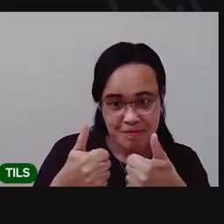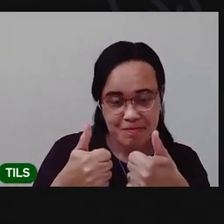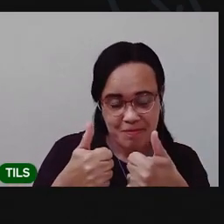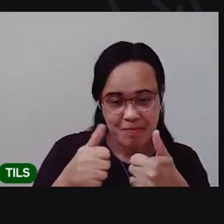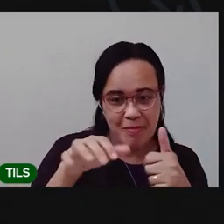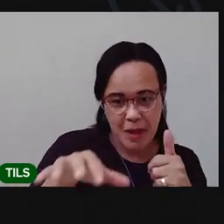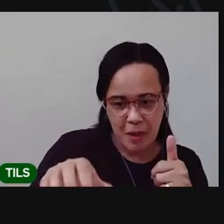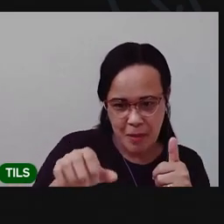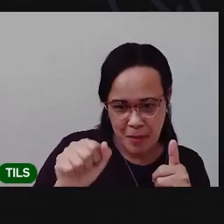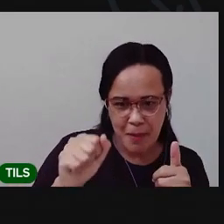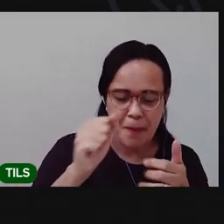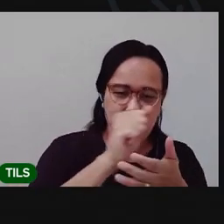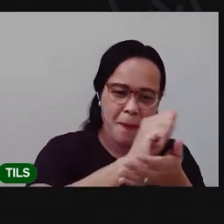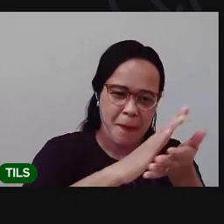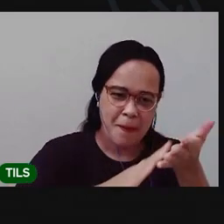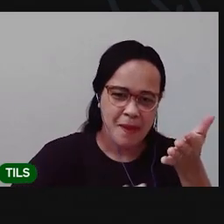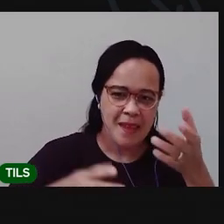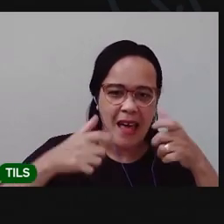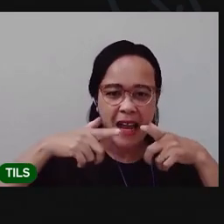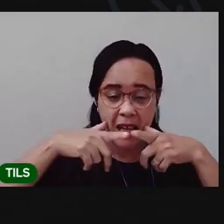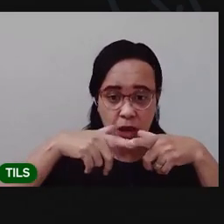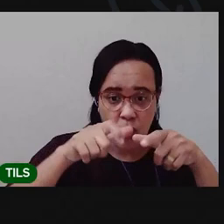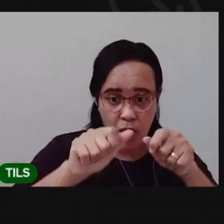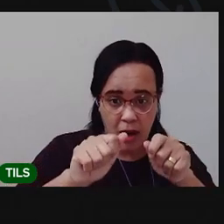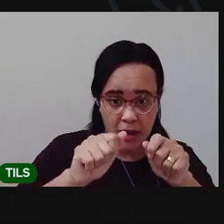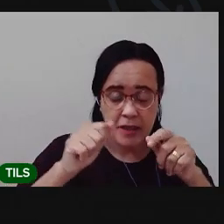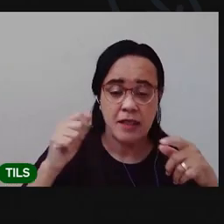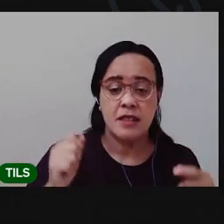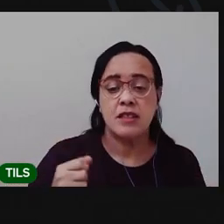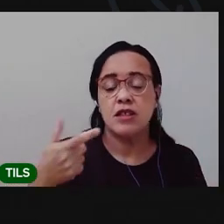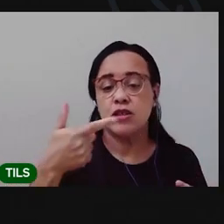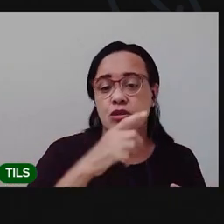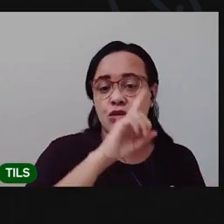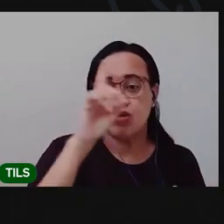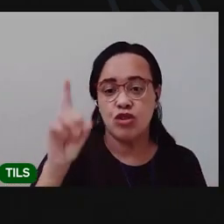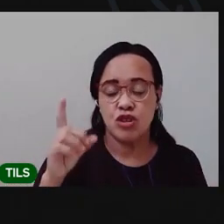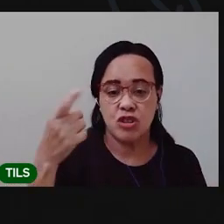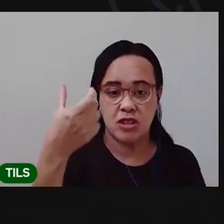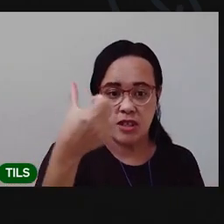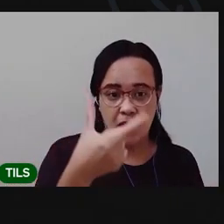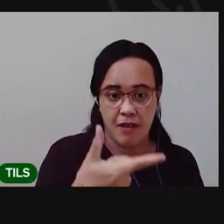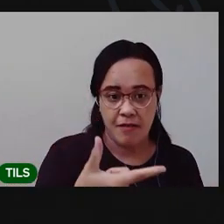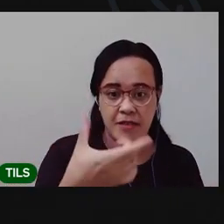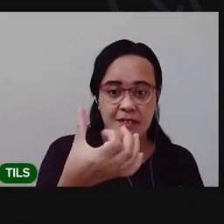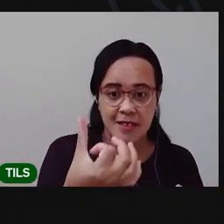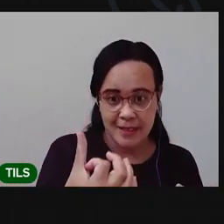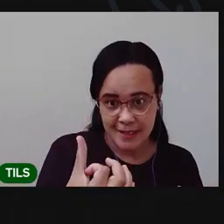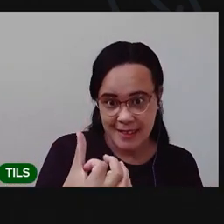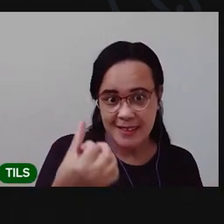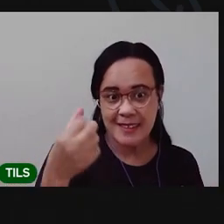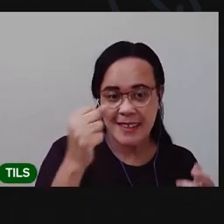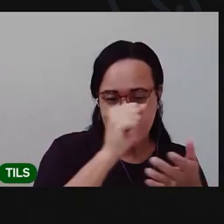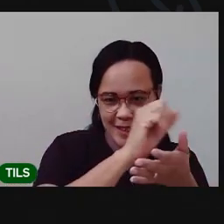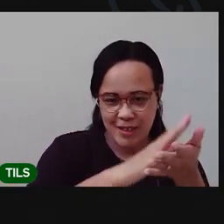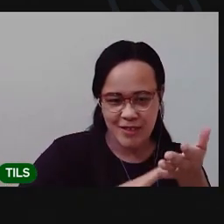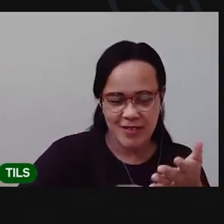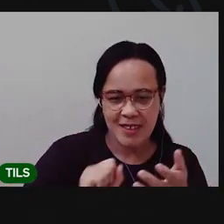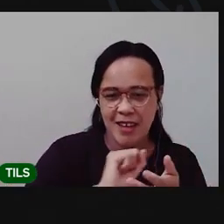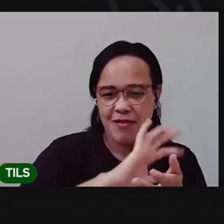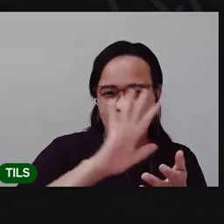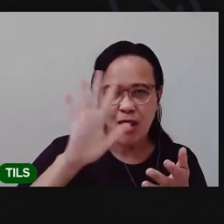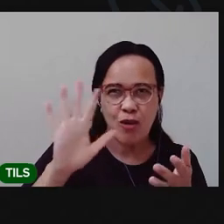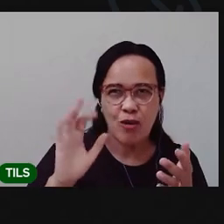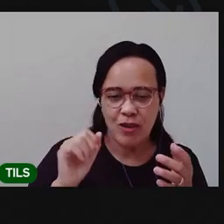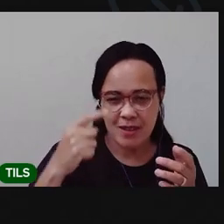atividade de linguagem do dia 26, aquela atividade de valores nas cantigas